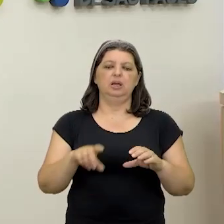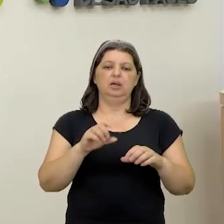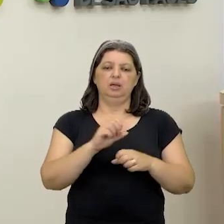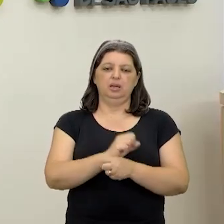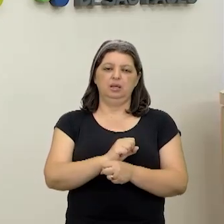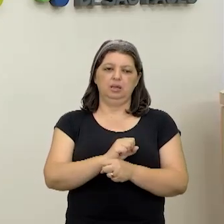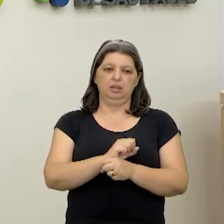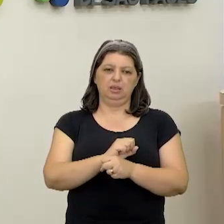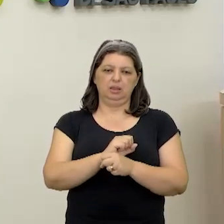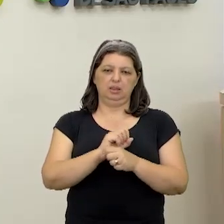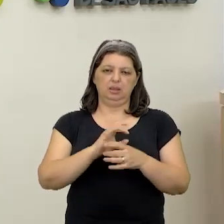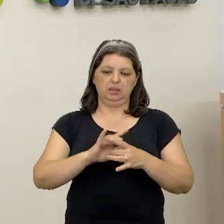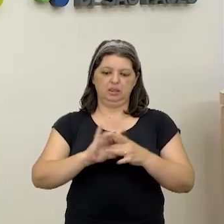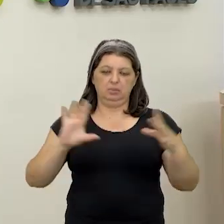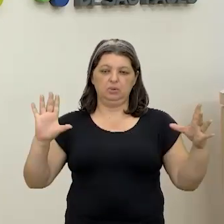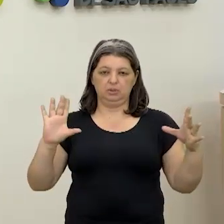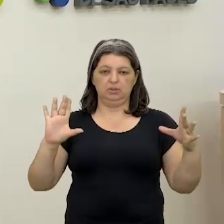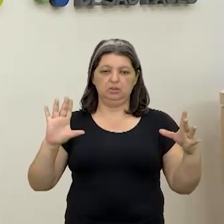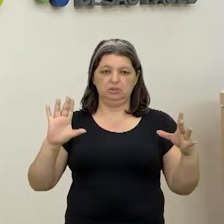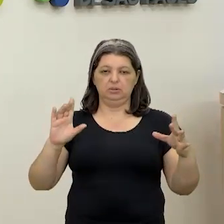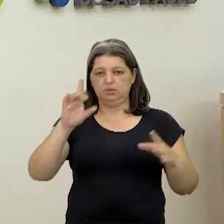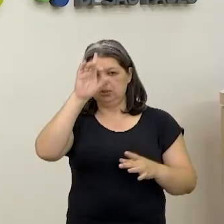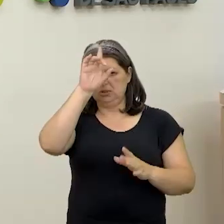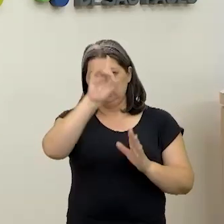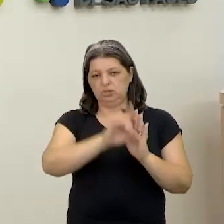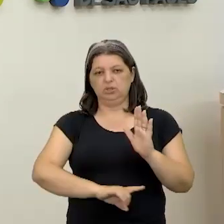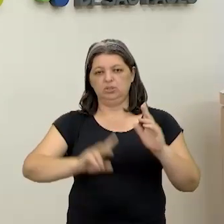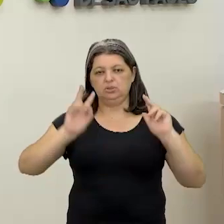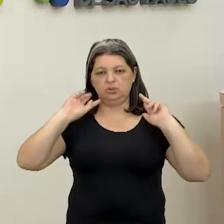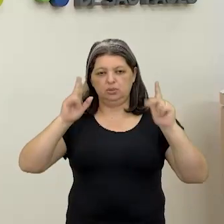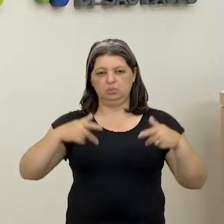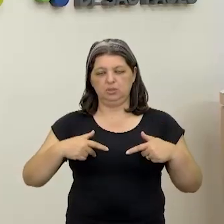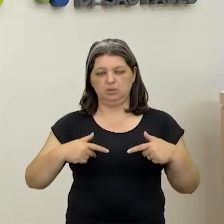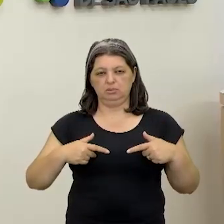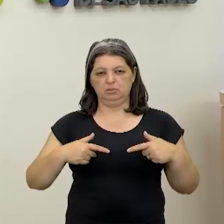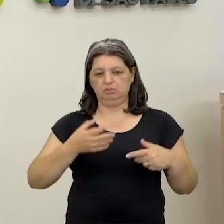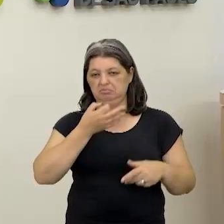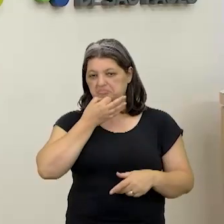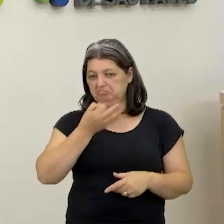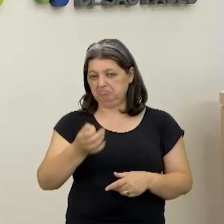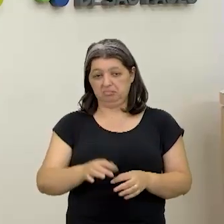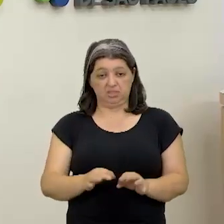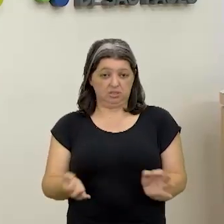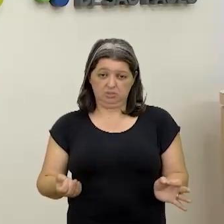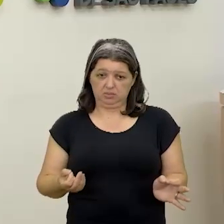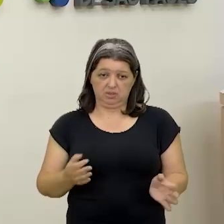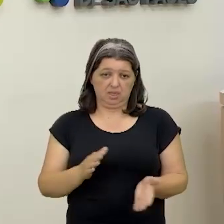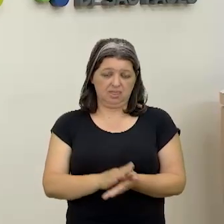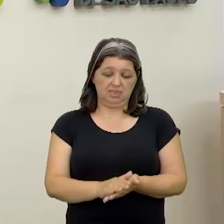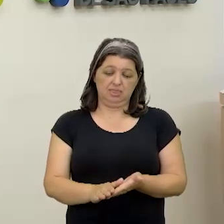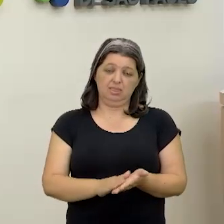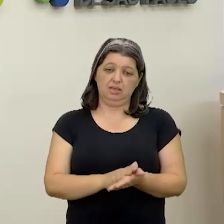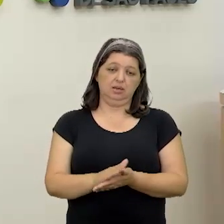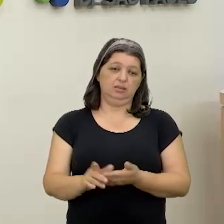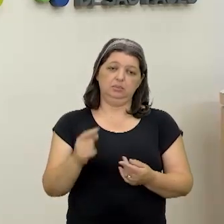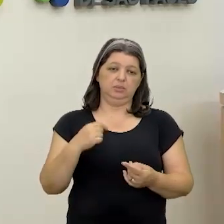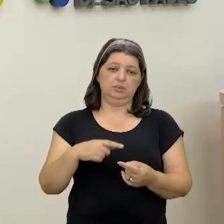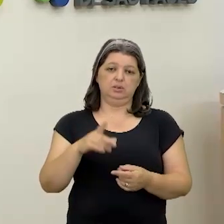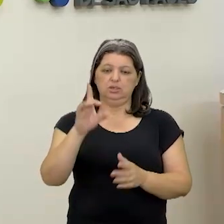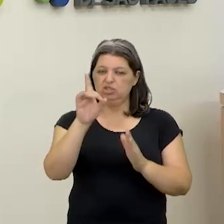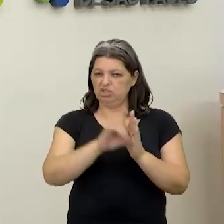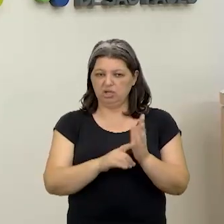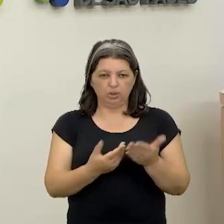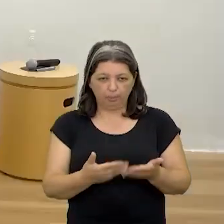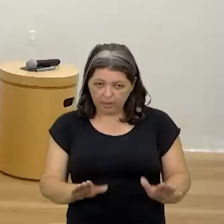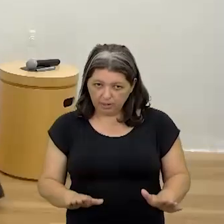direitos humanos, são as liberdades individuais e na minha modesta opinião, Giba, nada justifica você perder esses direitos. É.